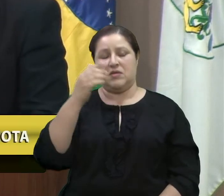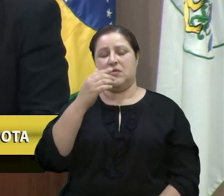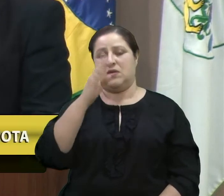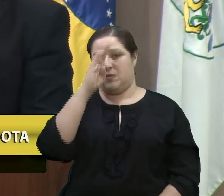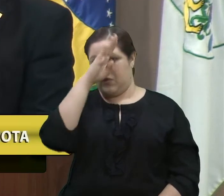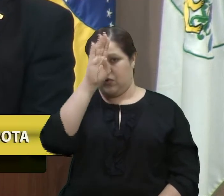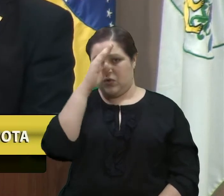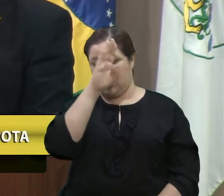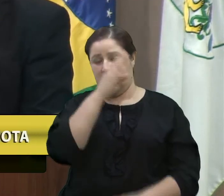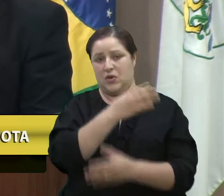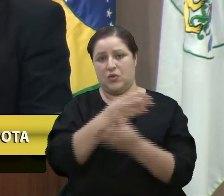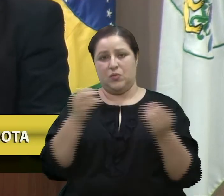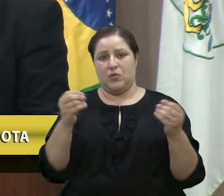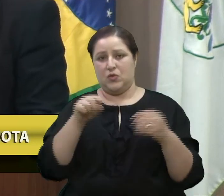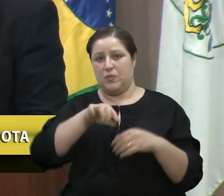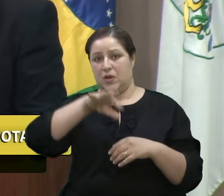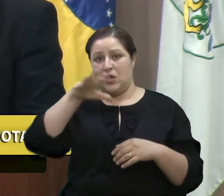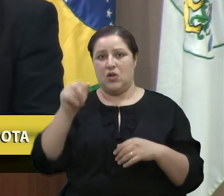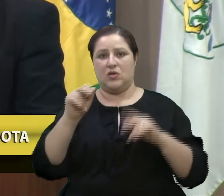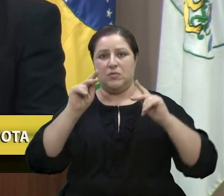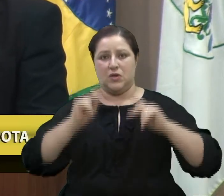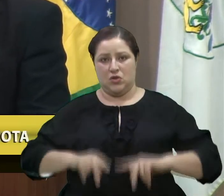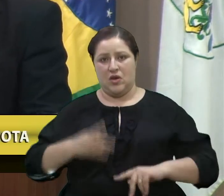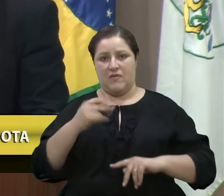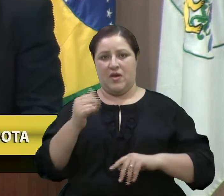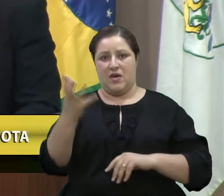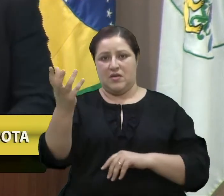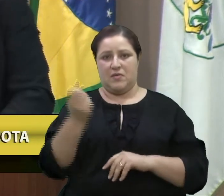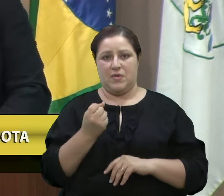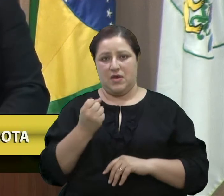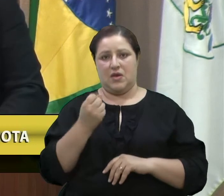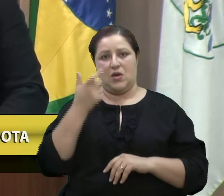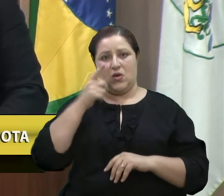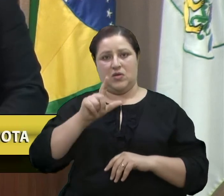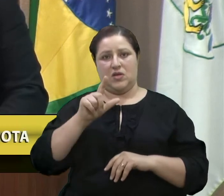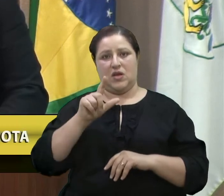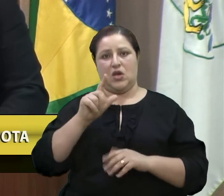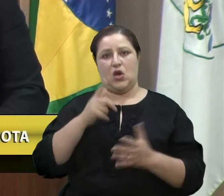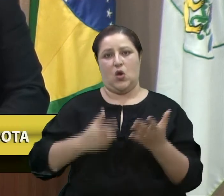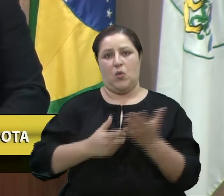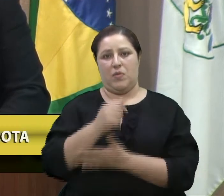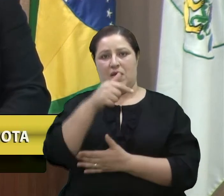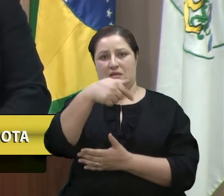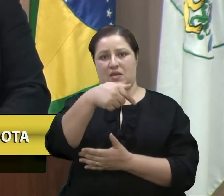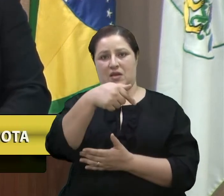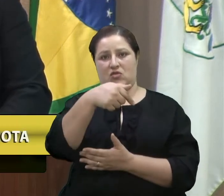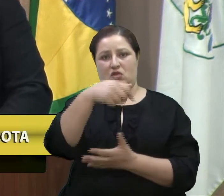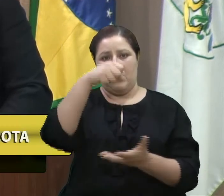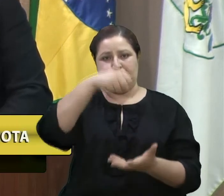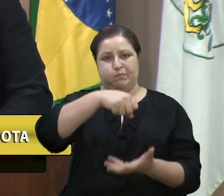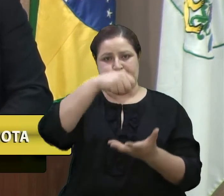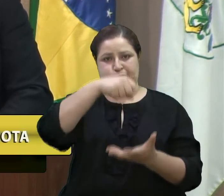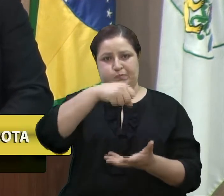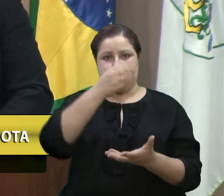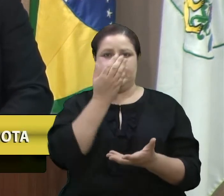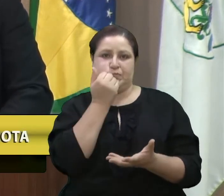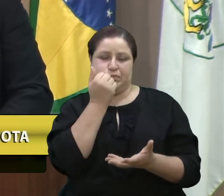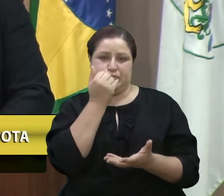muitos milhões de pessoas vão receber, dá para comprar sete cestas básicas, daquelas grandes.